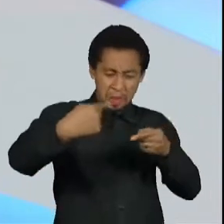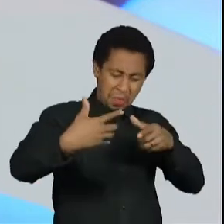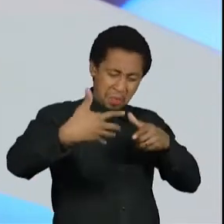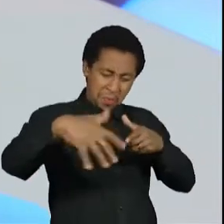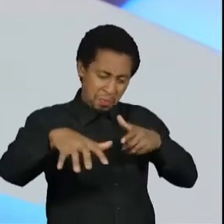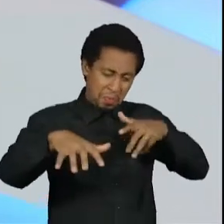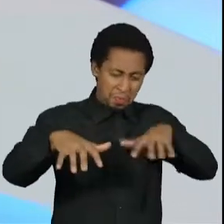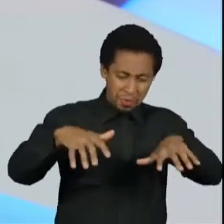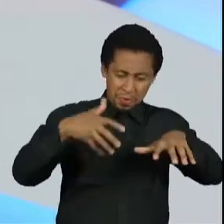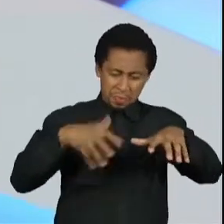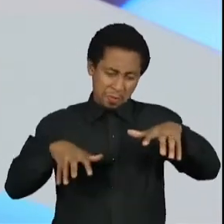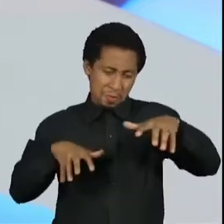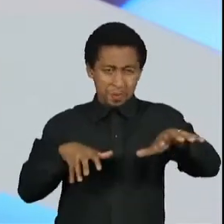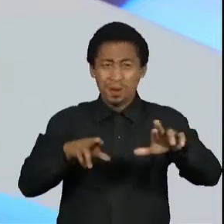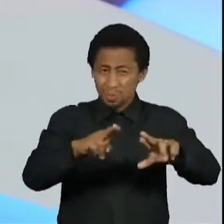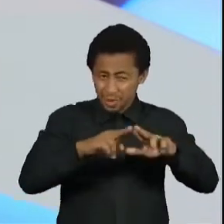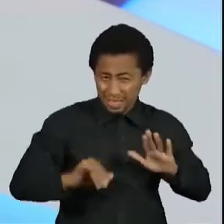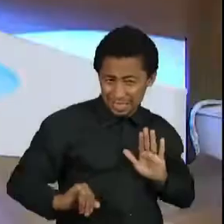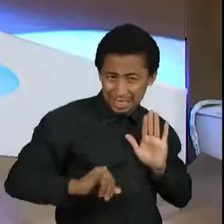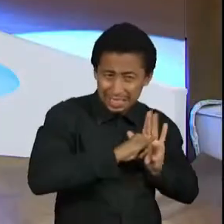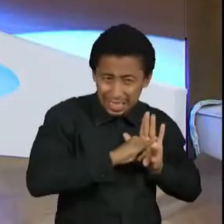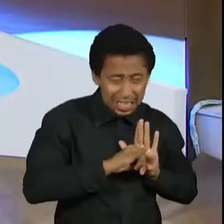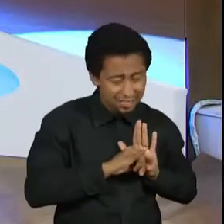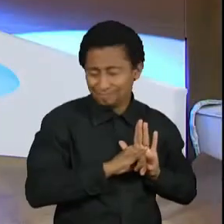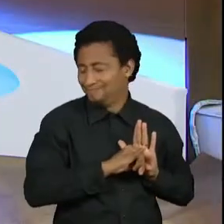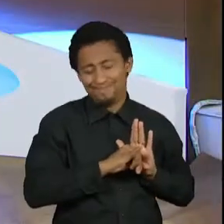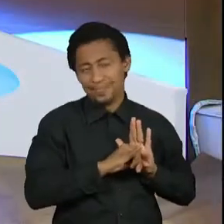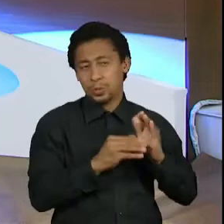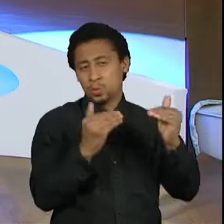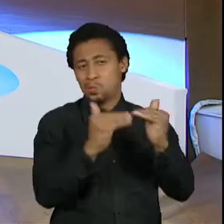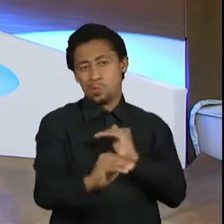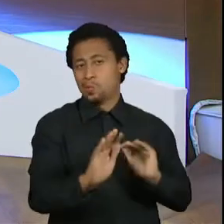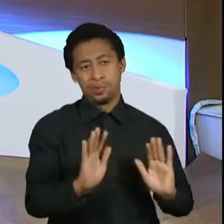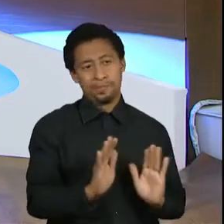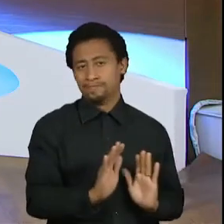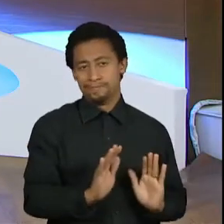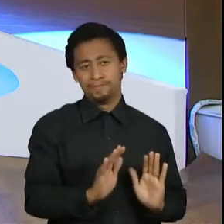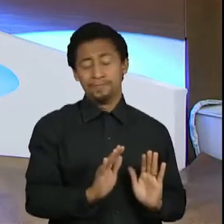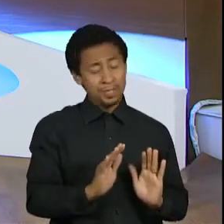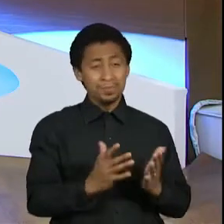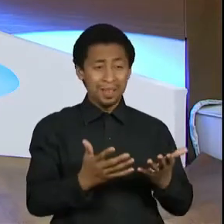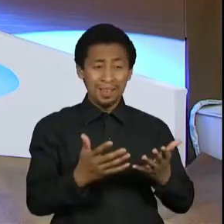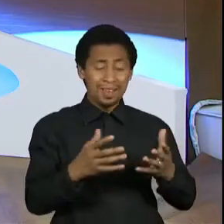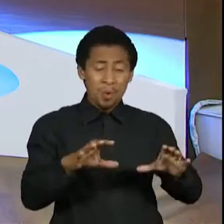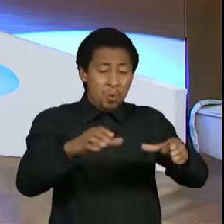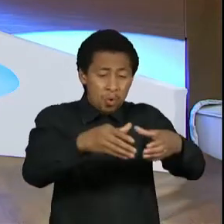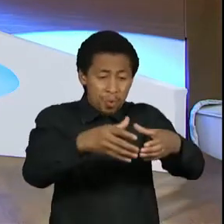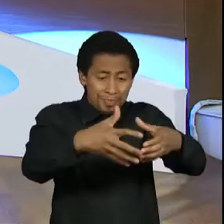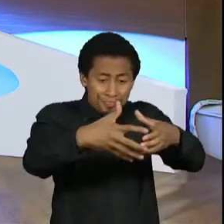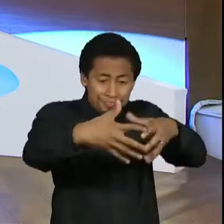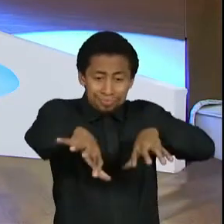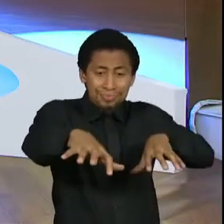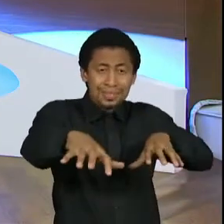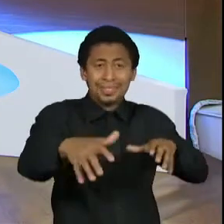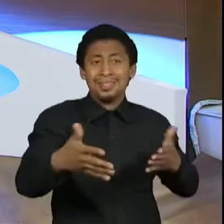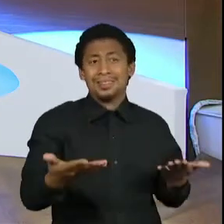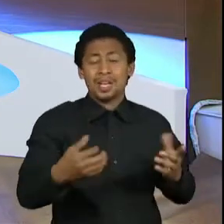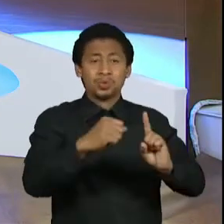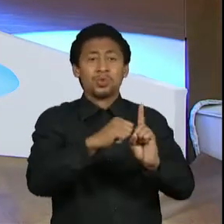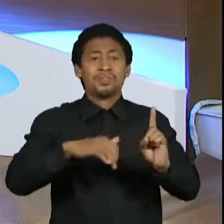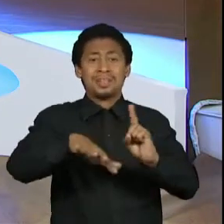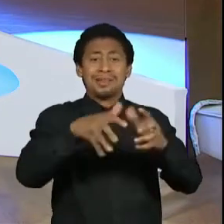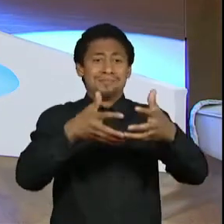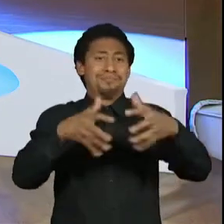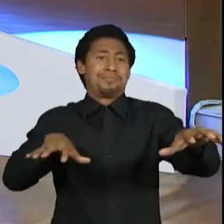base em identidades coletivas. E isso é a mesma coisa que dividir, é a mesma coisa que se fazer uma discussão tendo em conta os